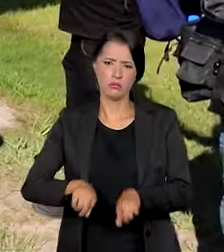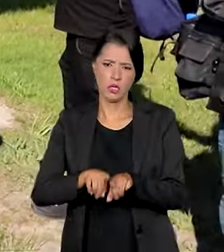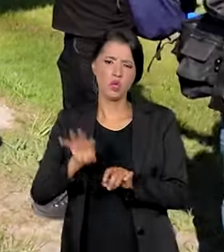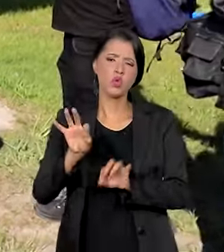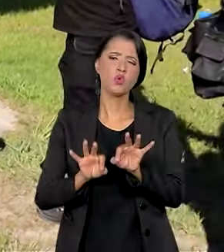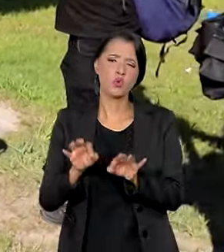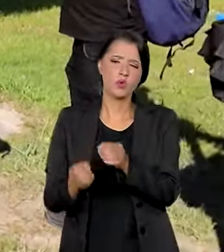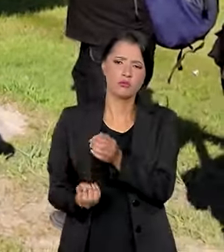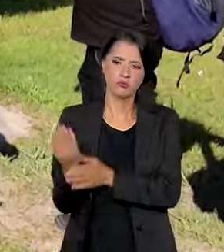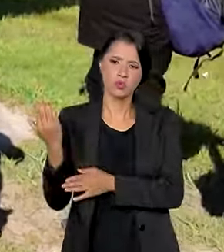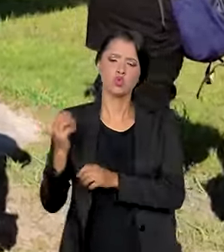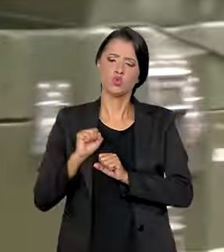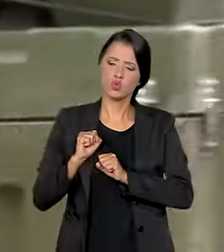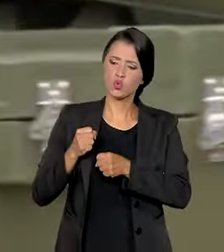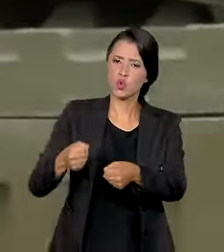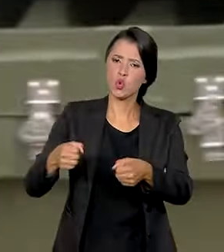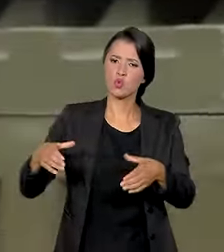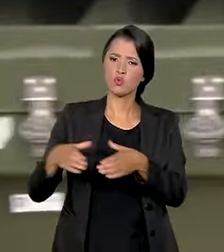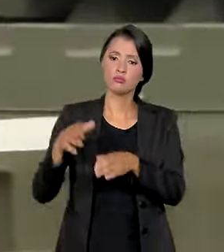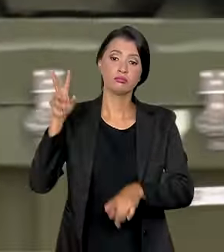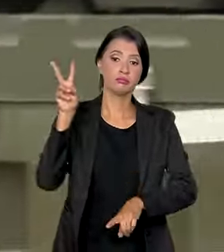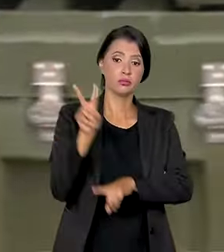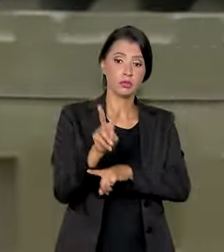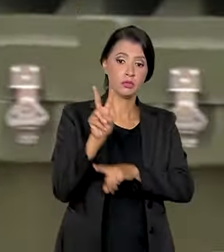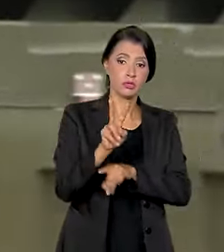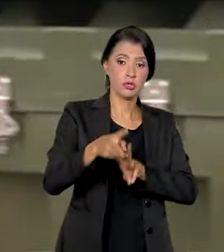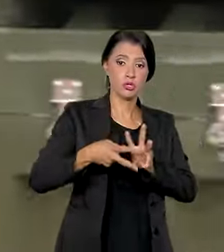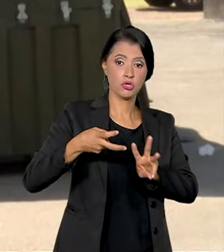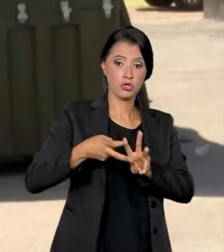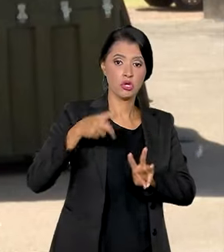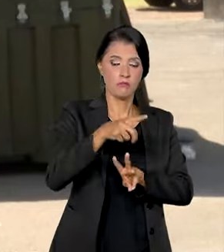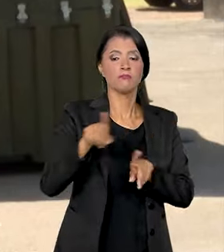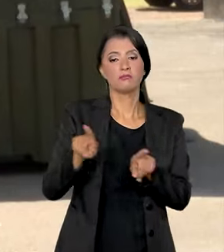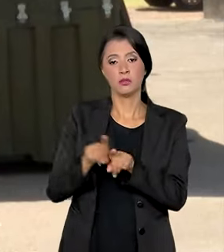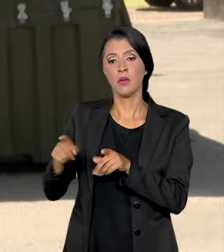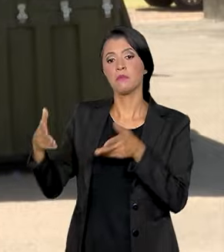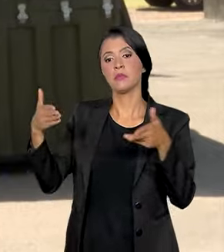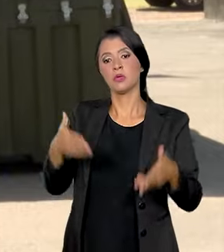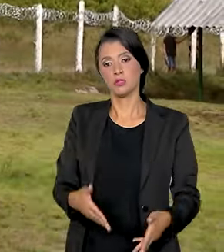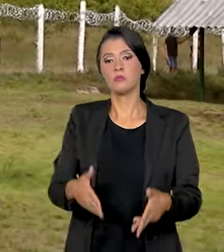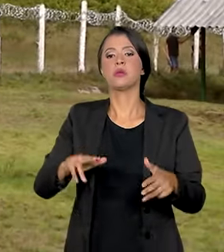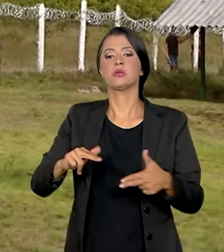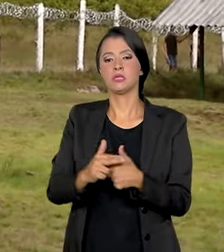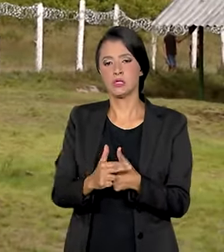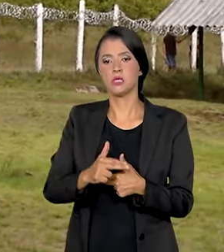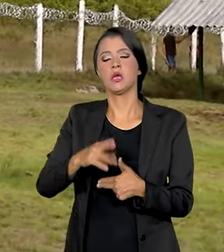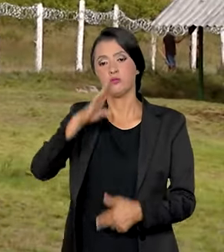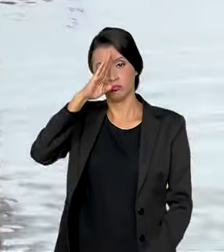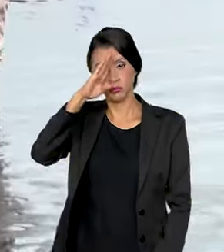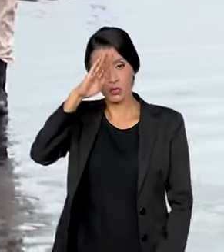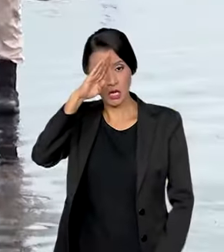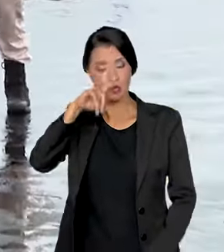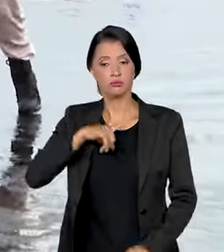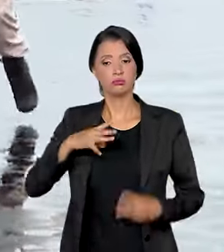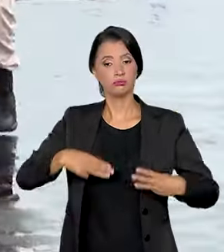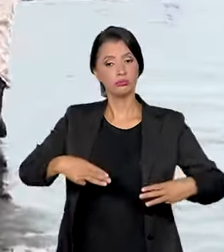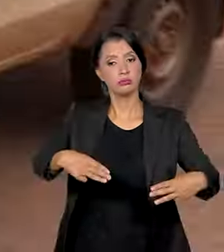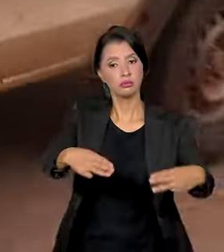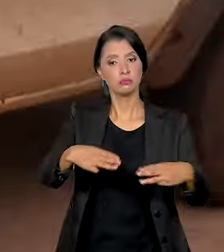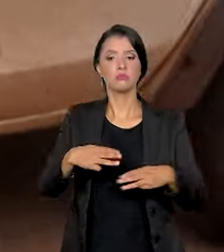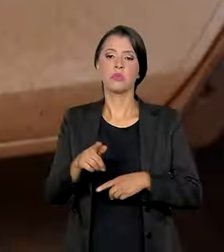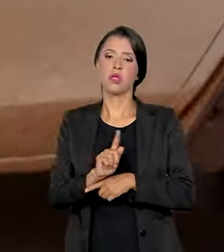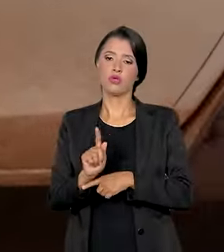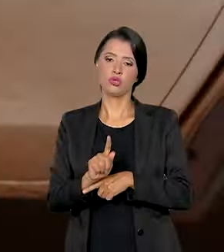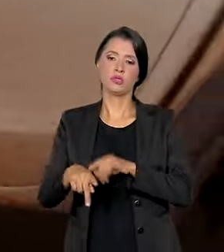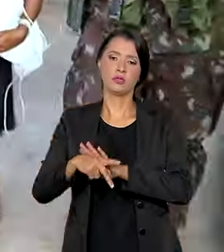também criou uma força-tarefa para a proteção dos indígenas com a participação das Forças Armadas, Ministérios